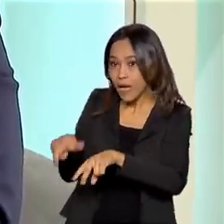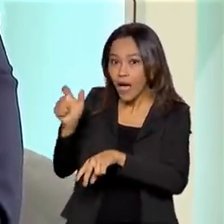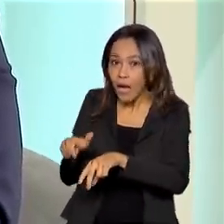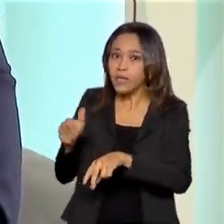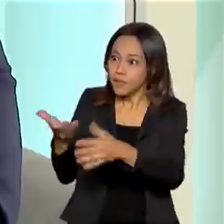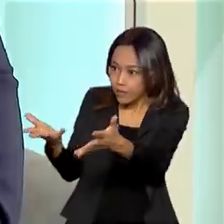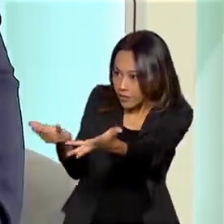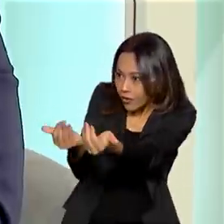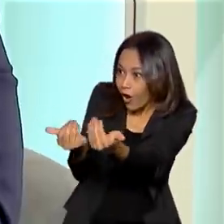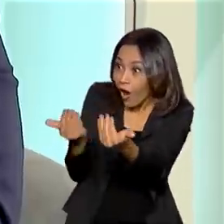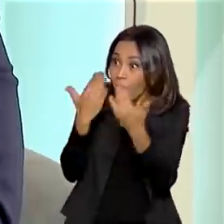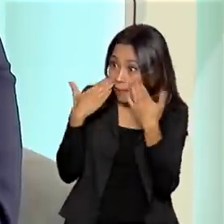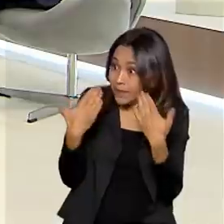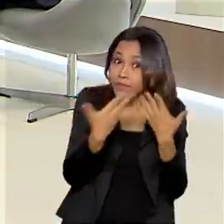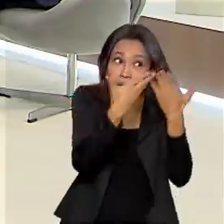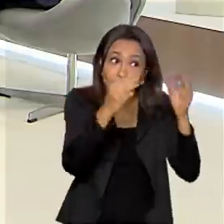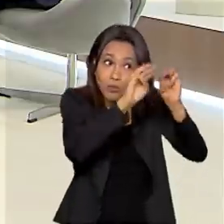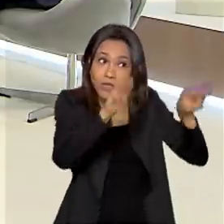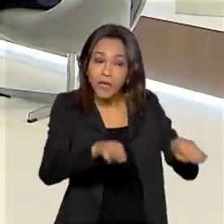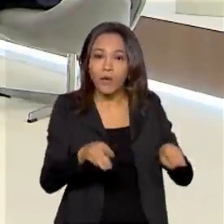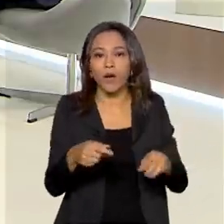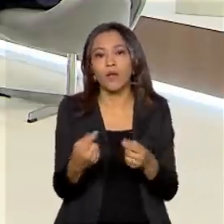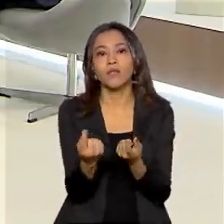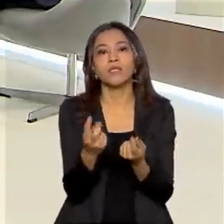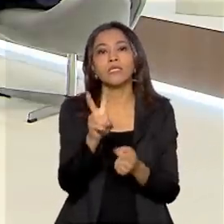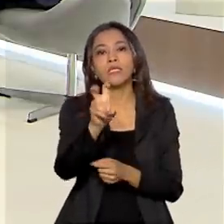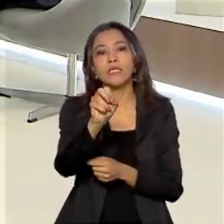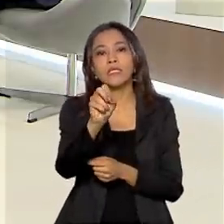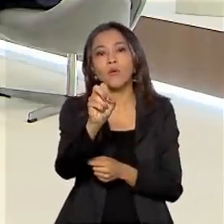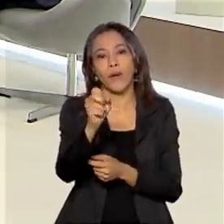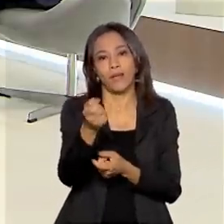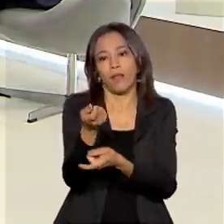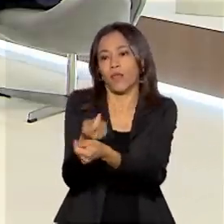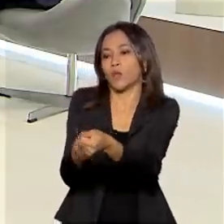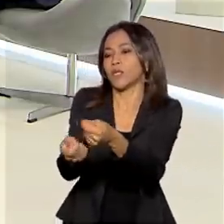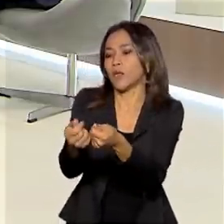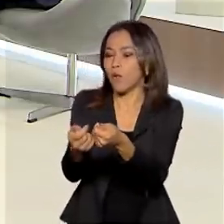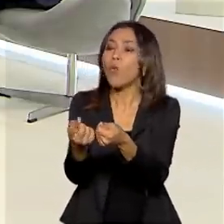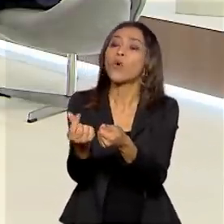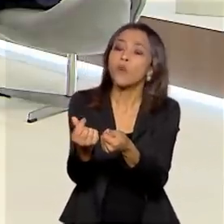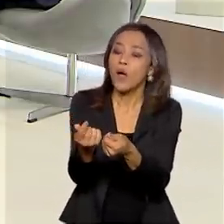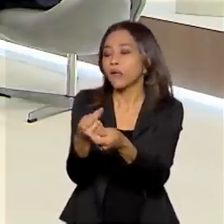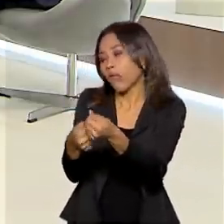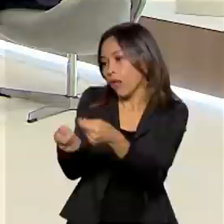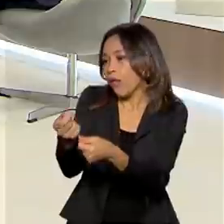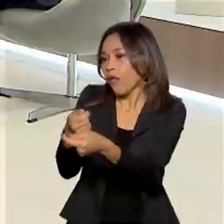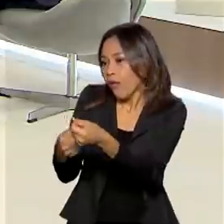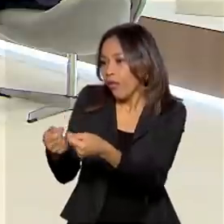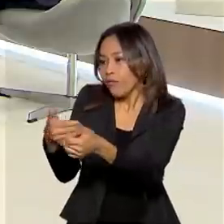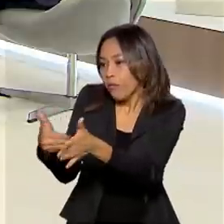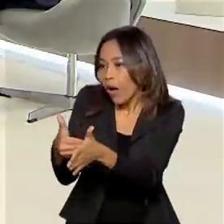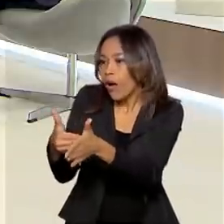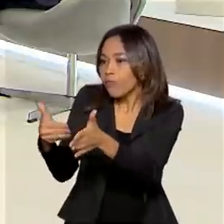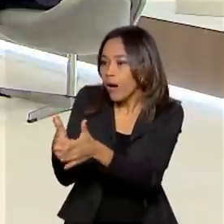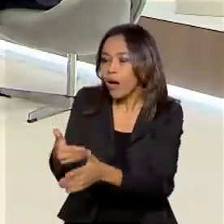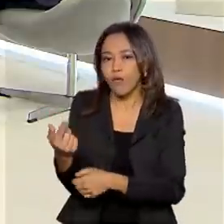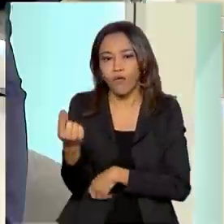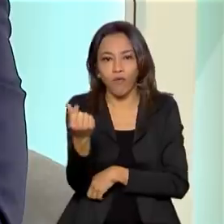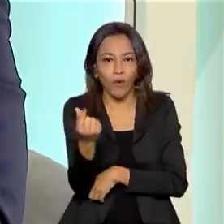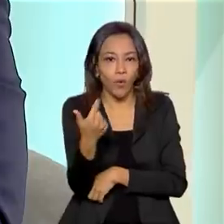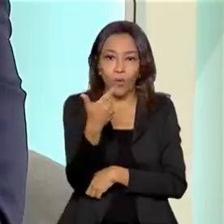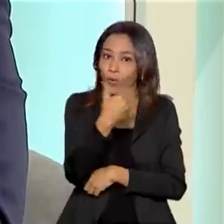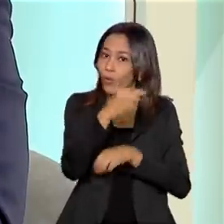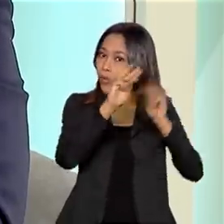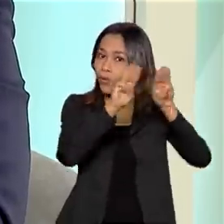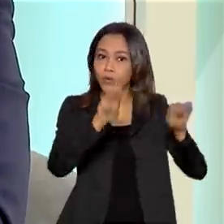dessa amostra, tem que fazer 50 negociações. Muitas vezes o problema esbarra no preço, porque o museu não tem a